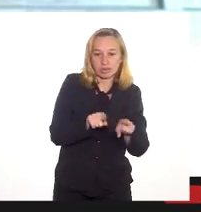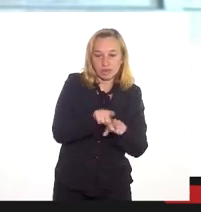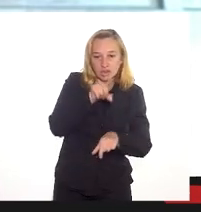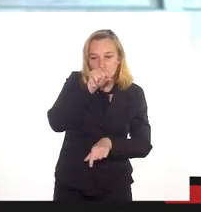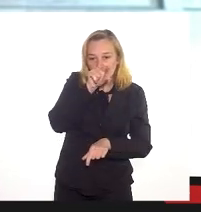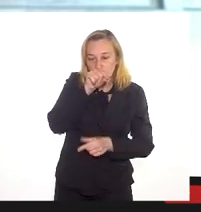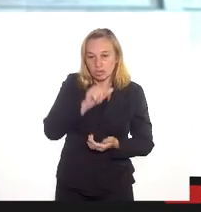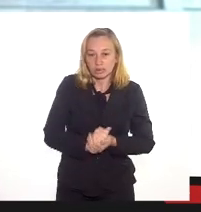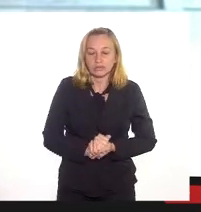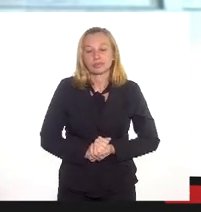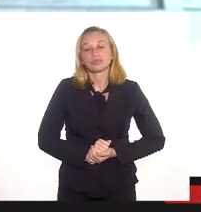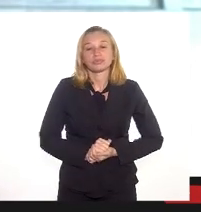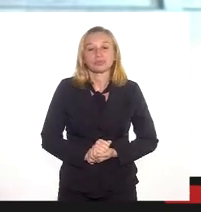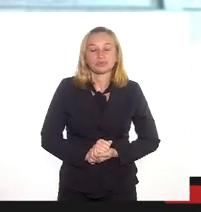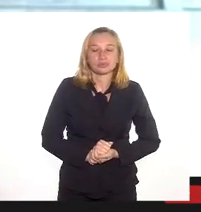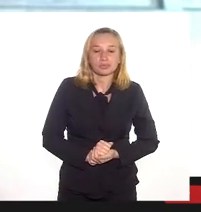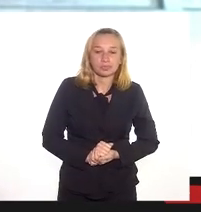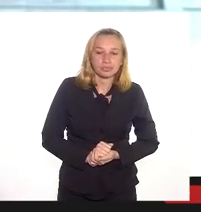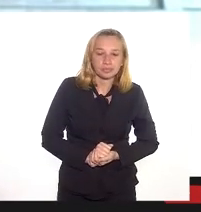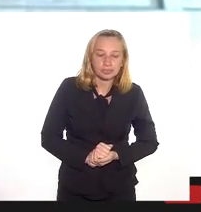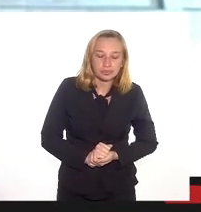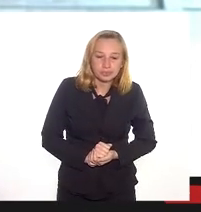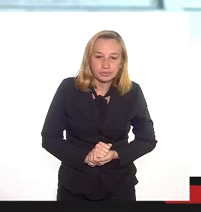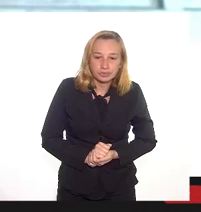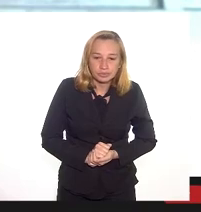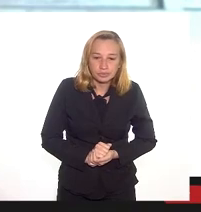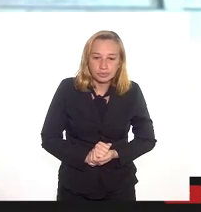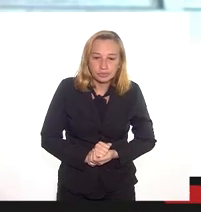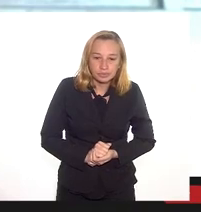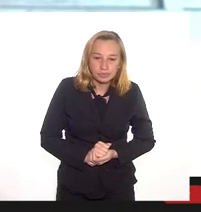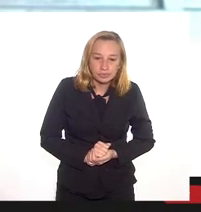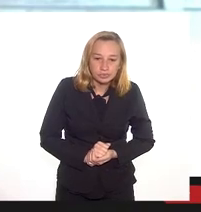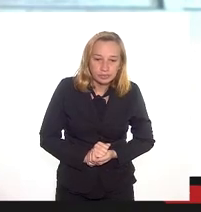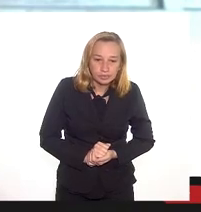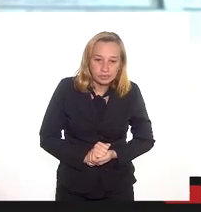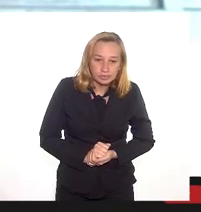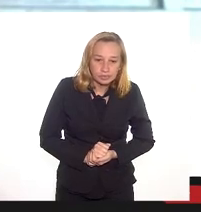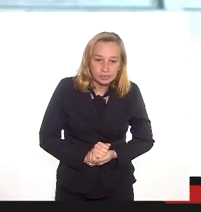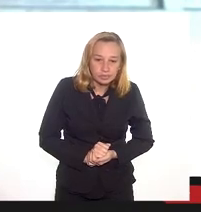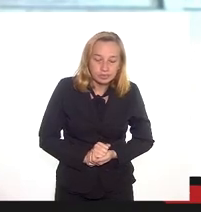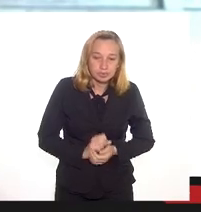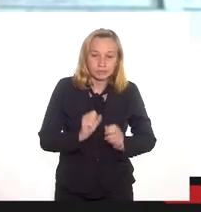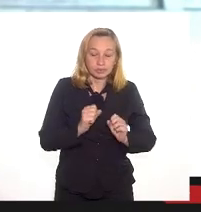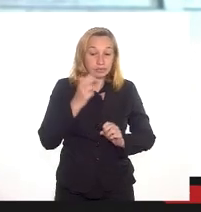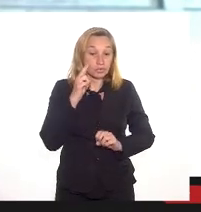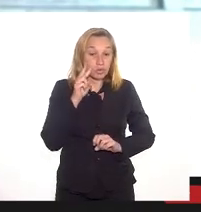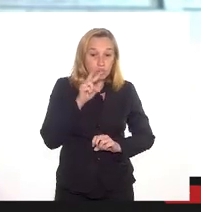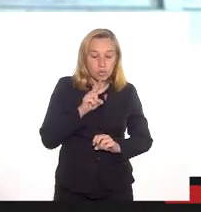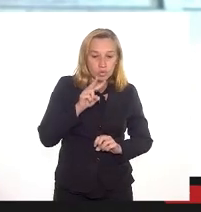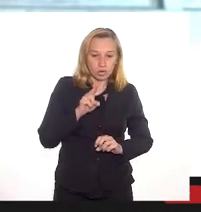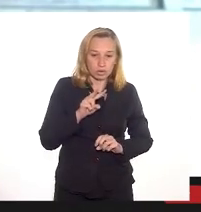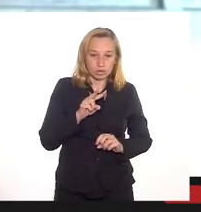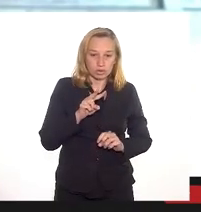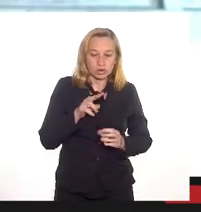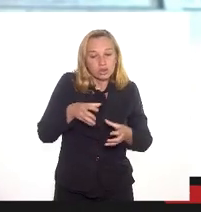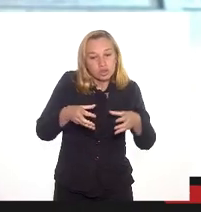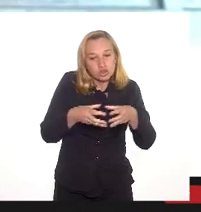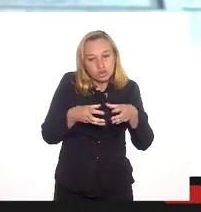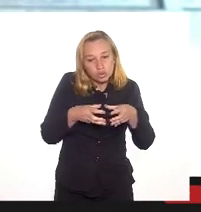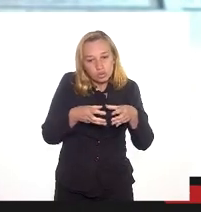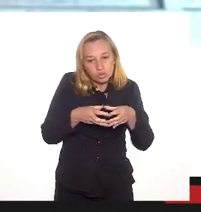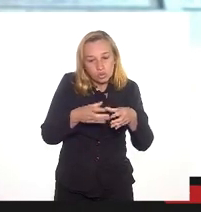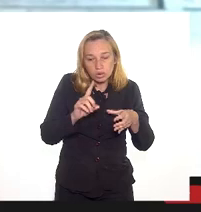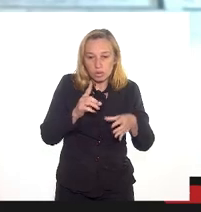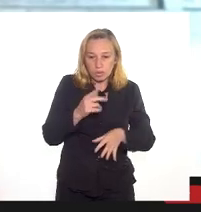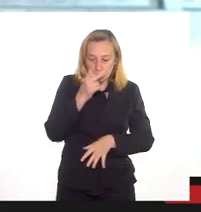essa minha atribuição, ela é para que a gente possa ter um olhar do ponto de vista coletivo e não só